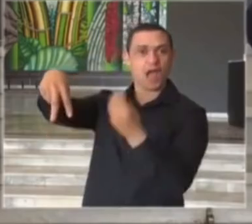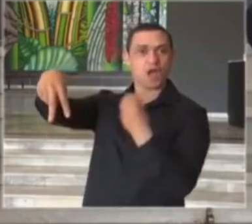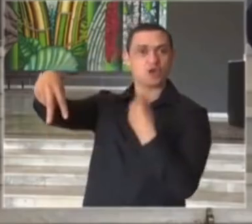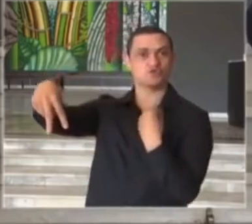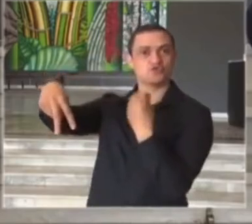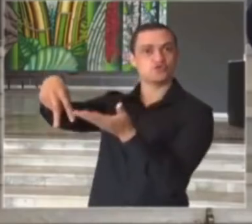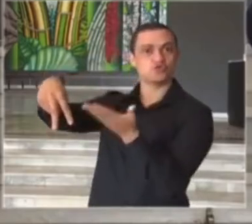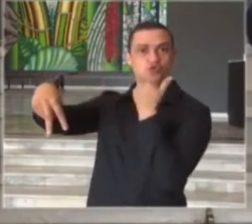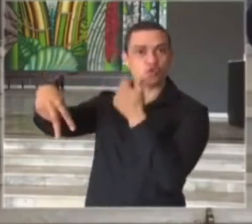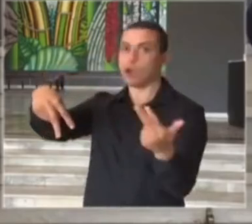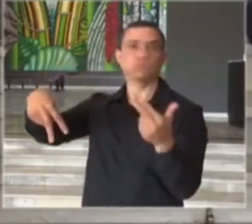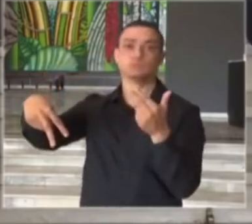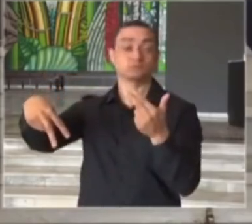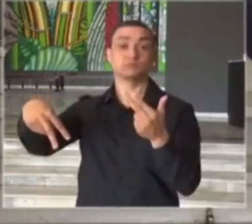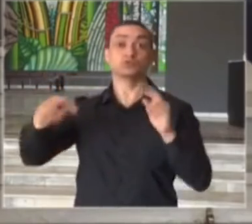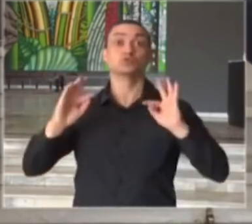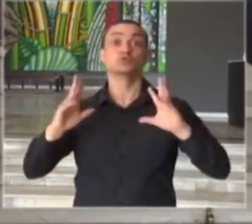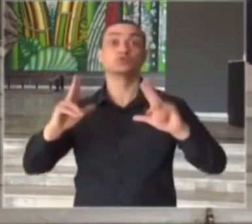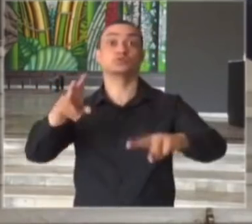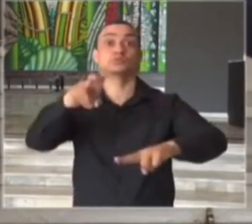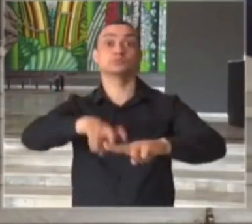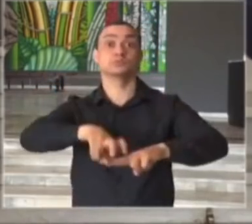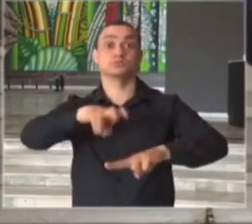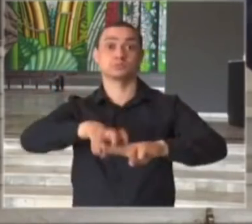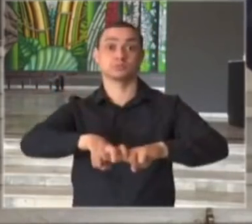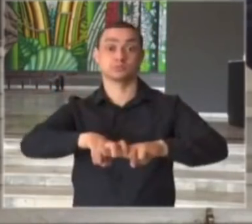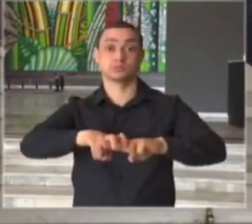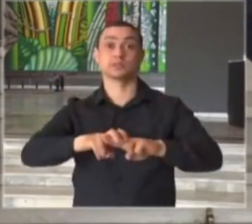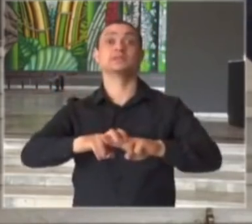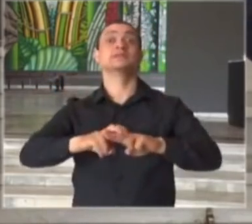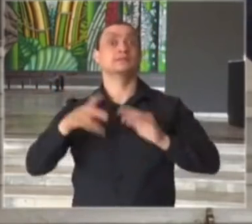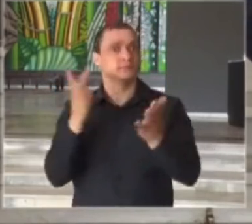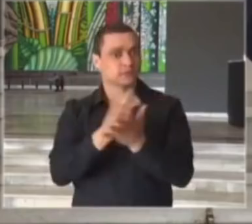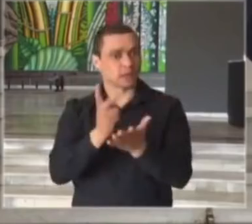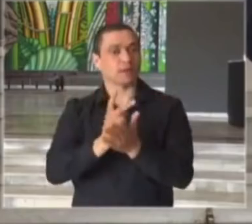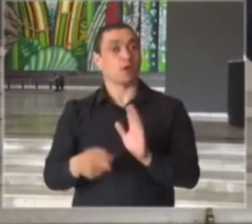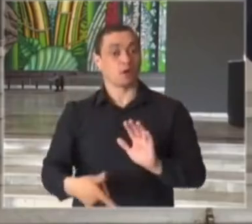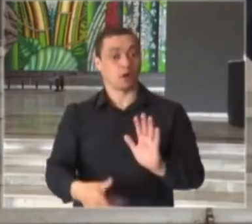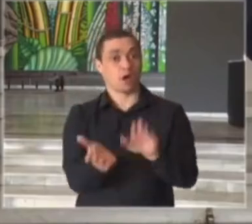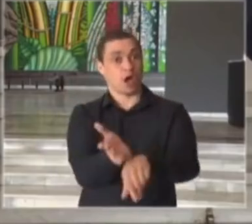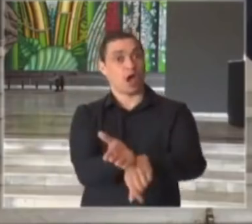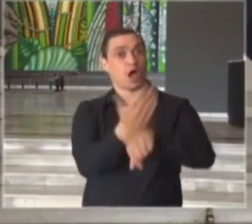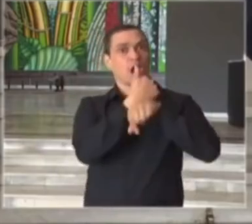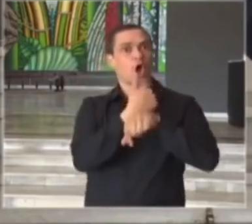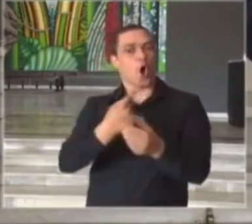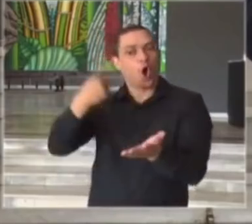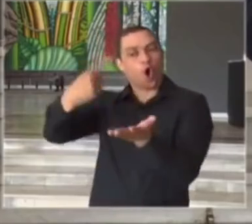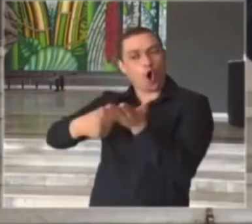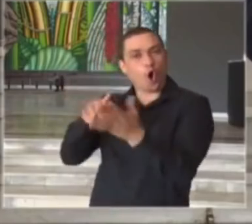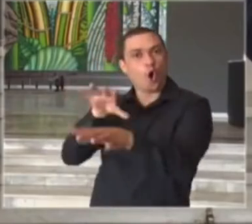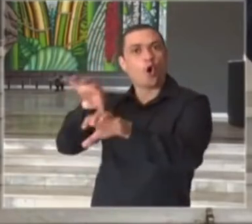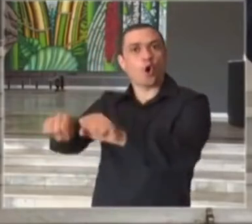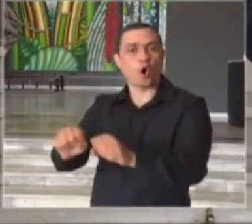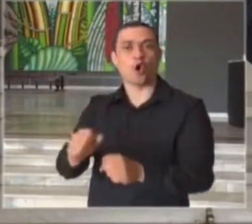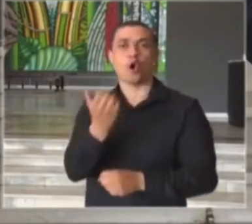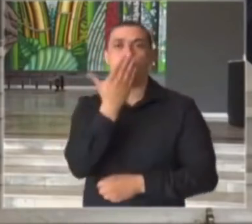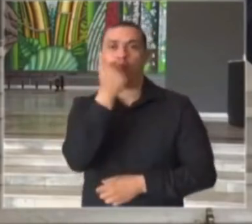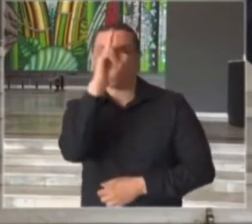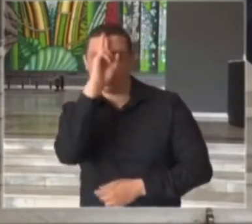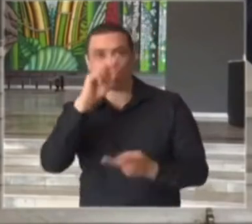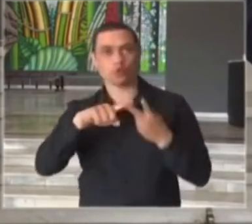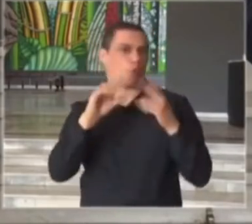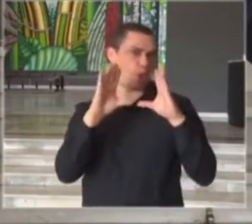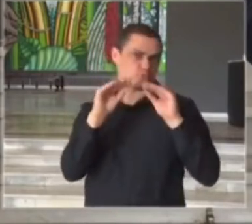recomendação é para que as pessoas façam a sua reserva prévia para o seu almoço ou o seu